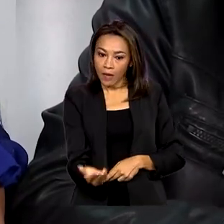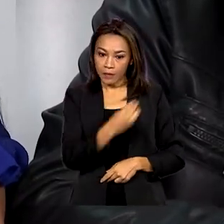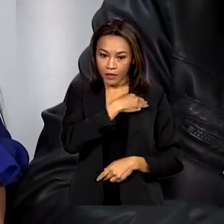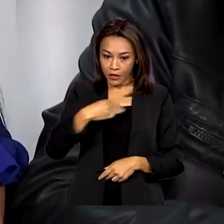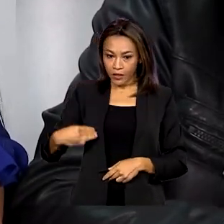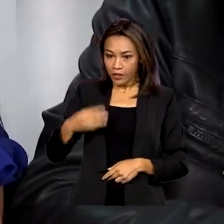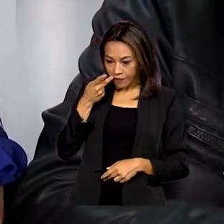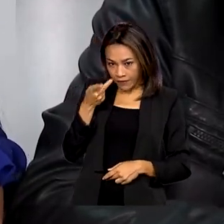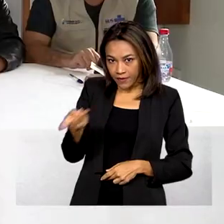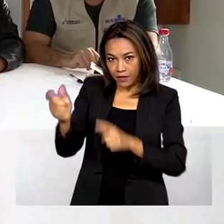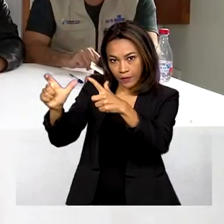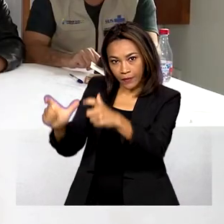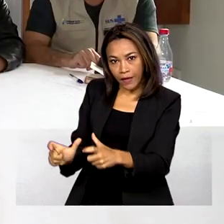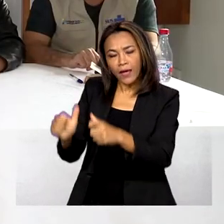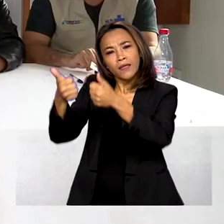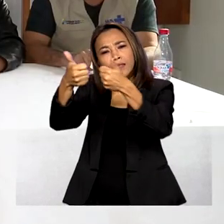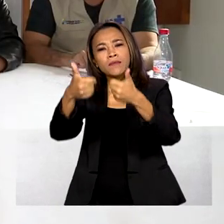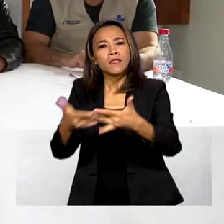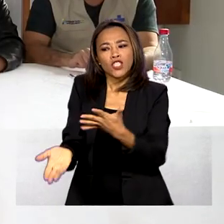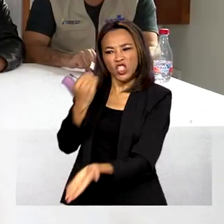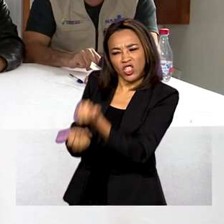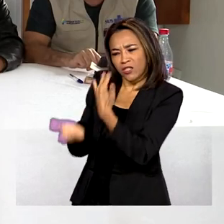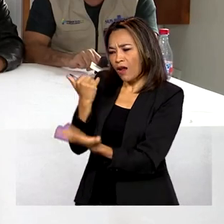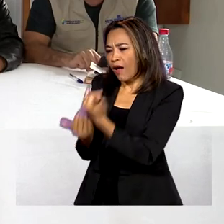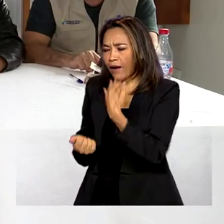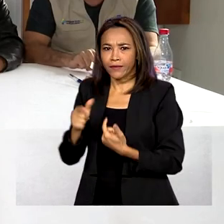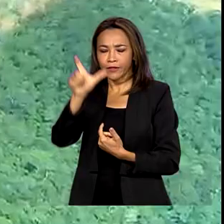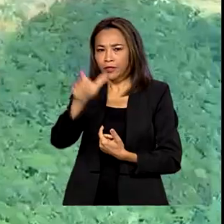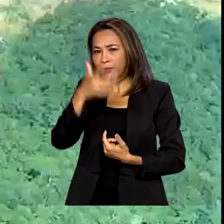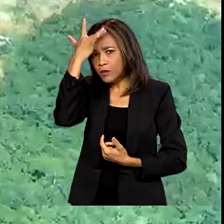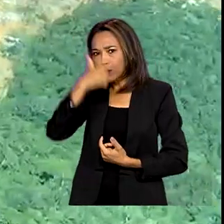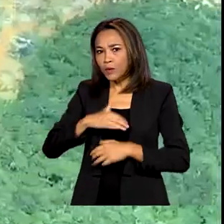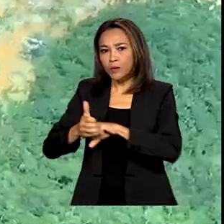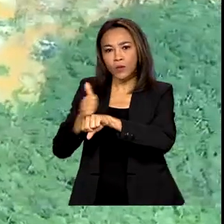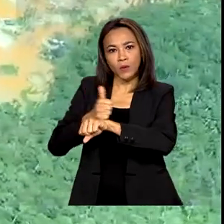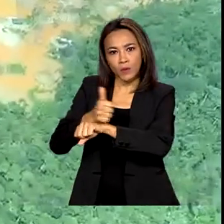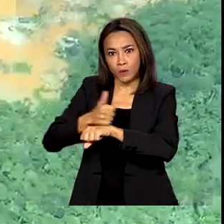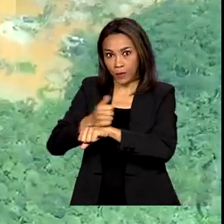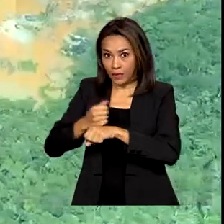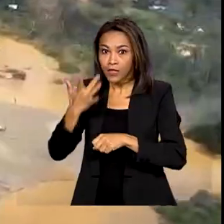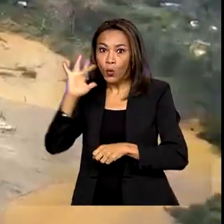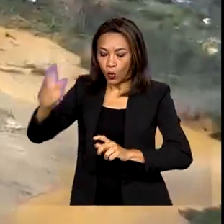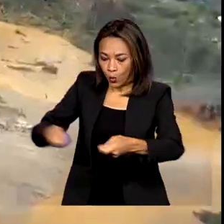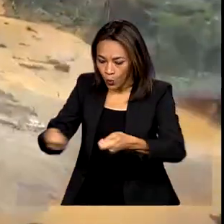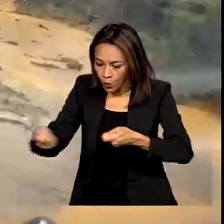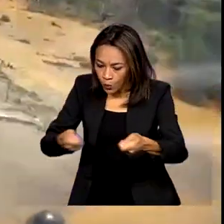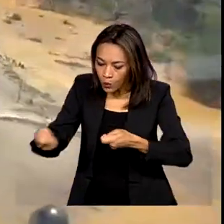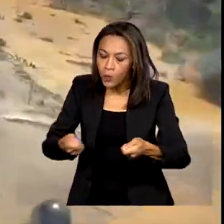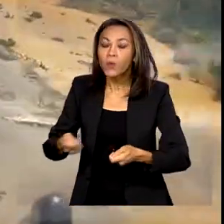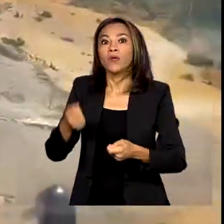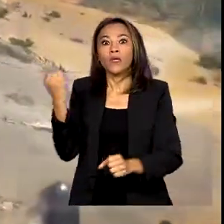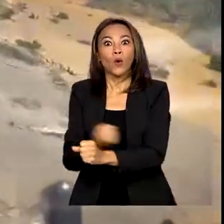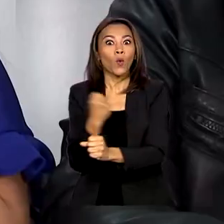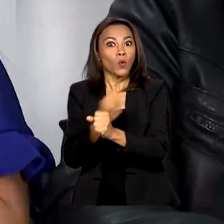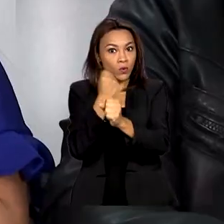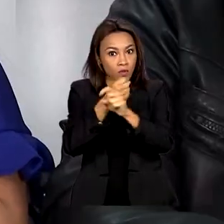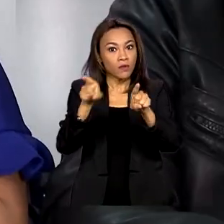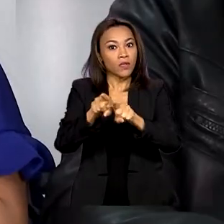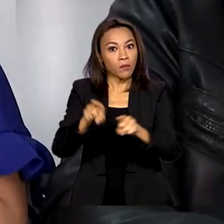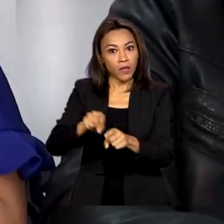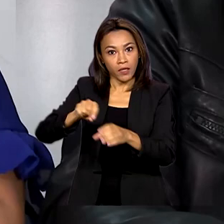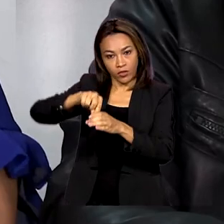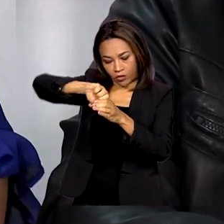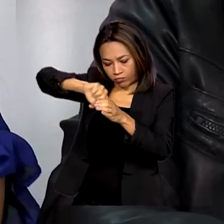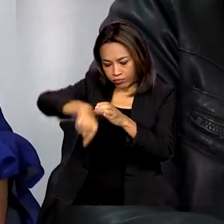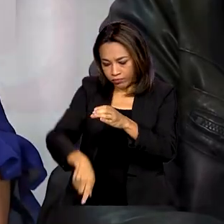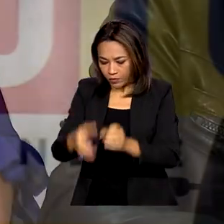visita a região e fala da retirada urgente de garimpeiros e a necessidade de construção de poços artesianos e